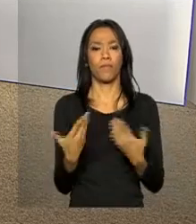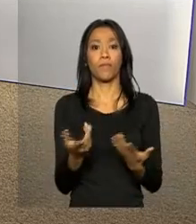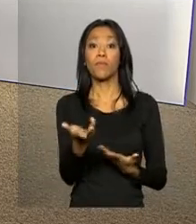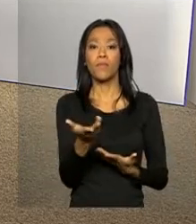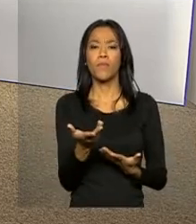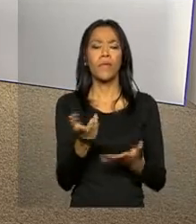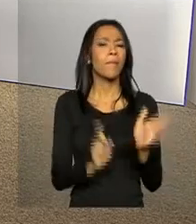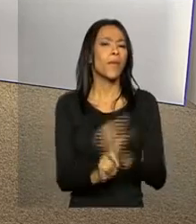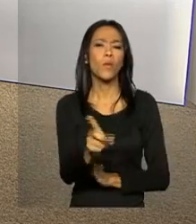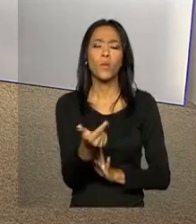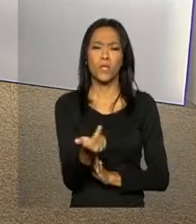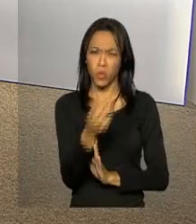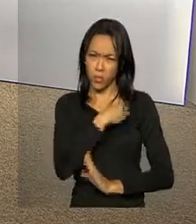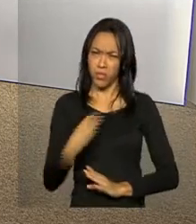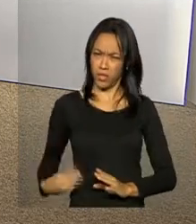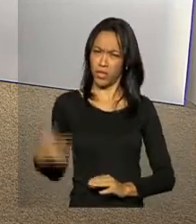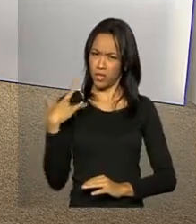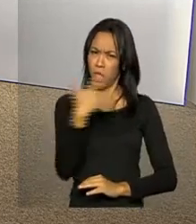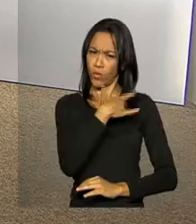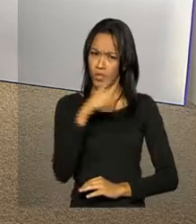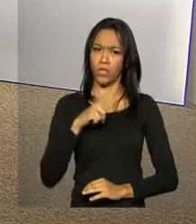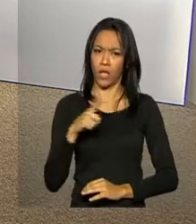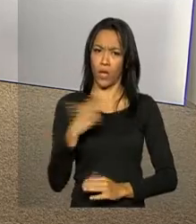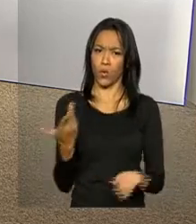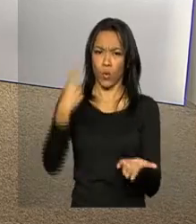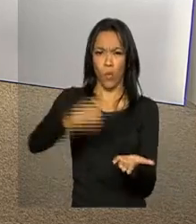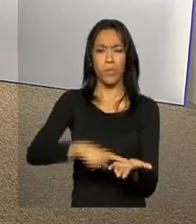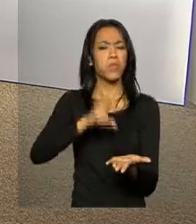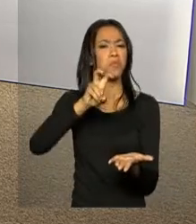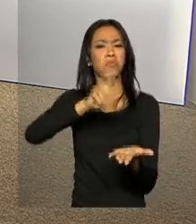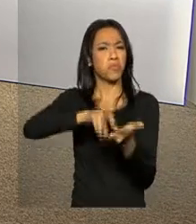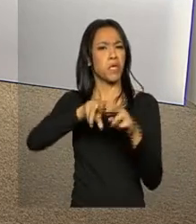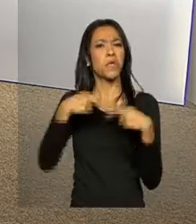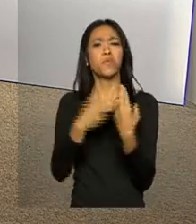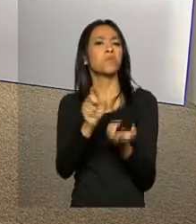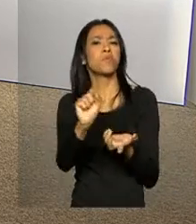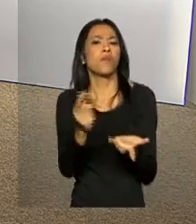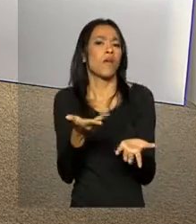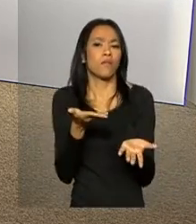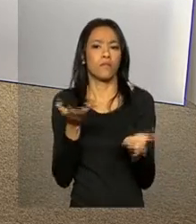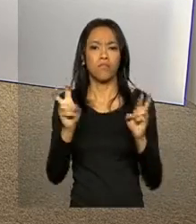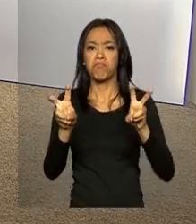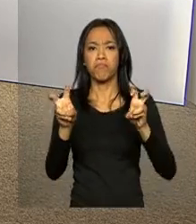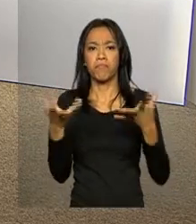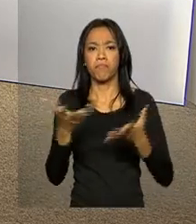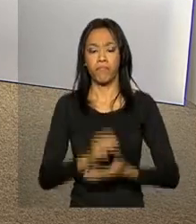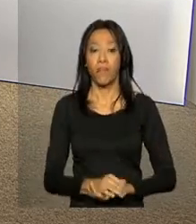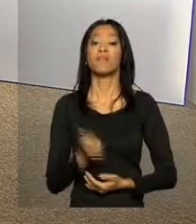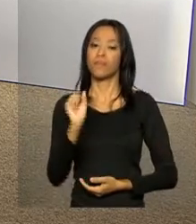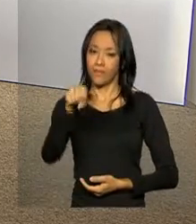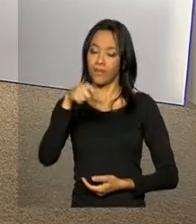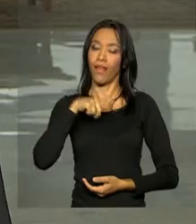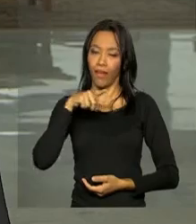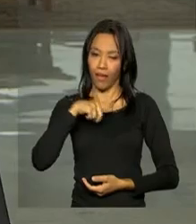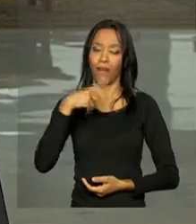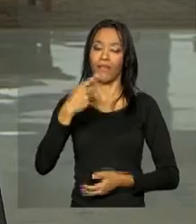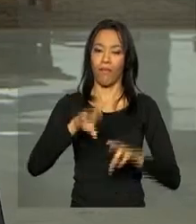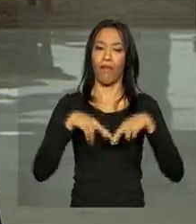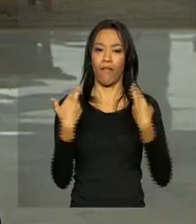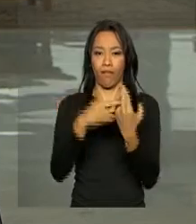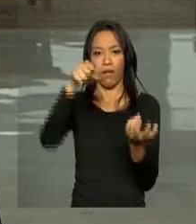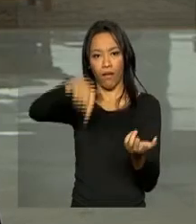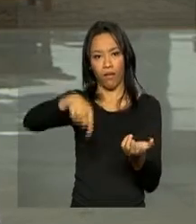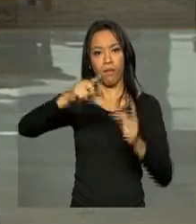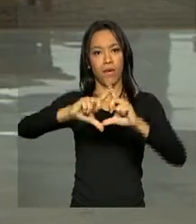ministro da Saúde também tem uma agenda, cumpre a agenda hoje pela manhã. Que reunião é essa dele? Tem sim uma agenda aqui em Brasília.